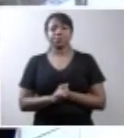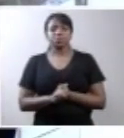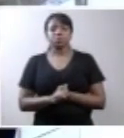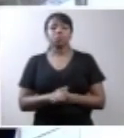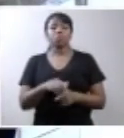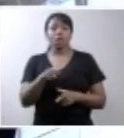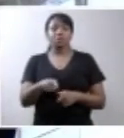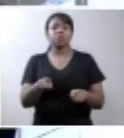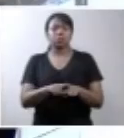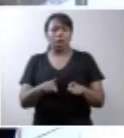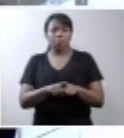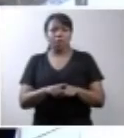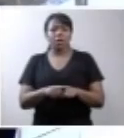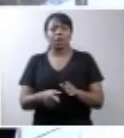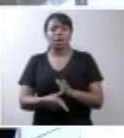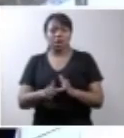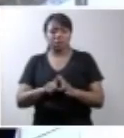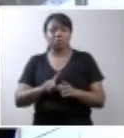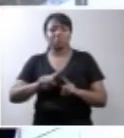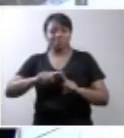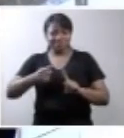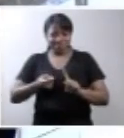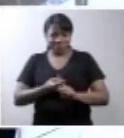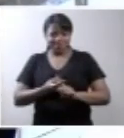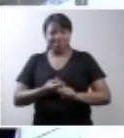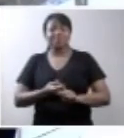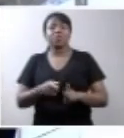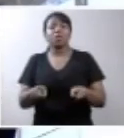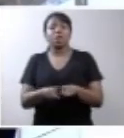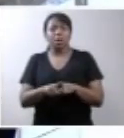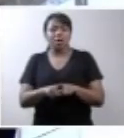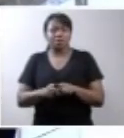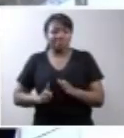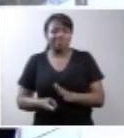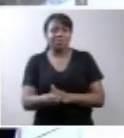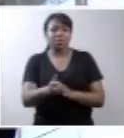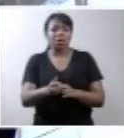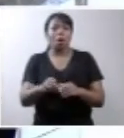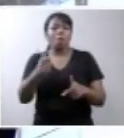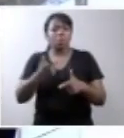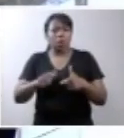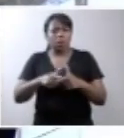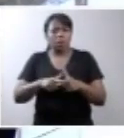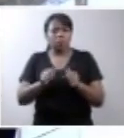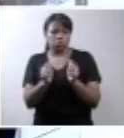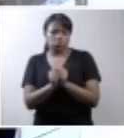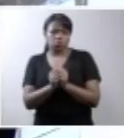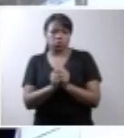Além da prematuridade do CIUR, a gravidez gemelar tem uma frequência maior de anomalias congênitas.